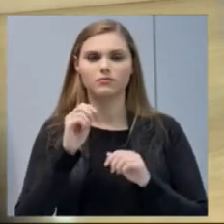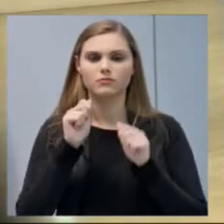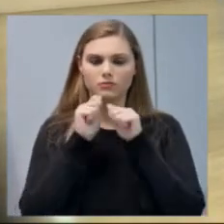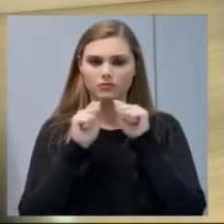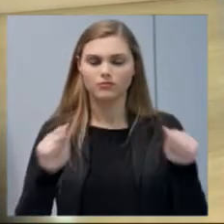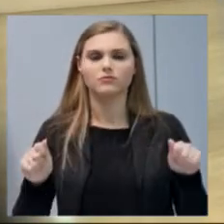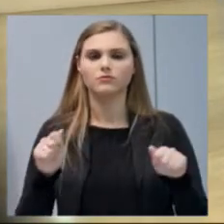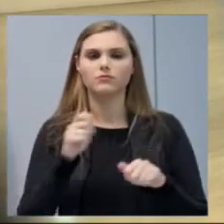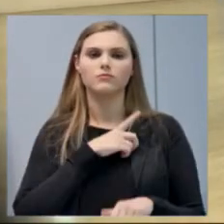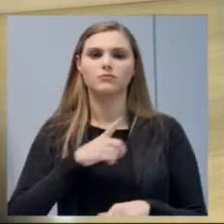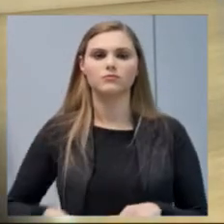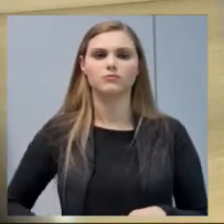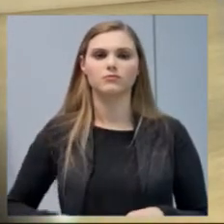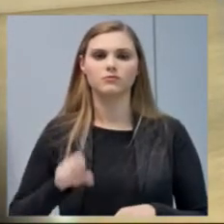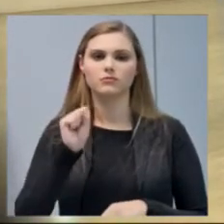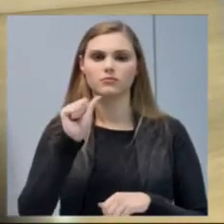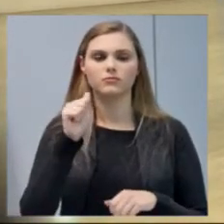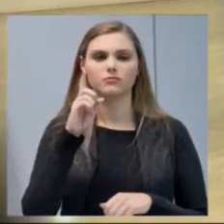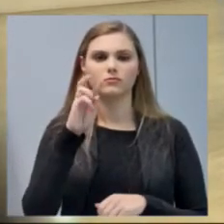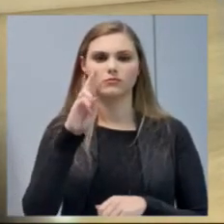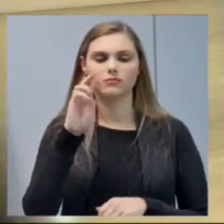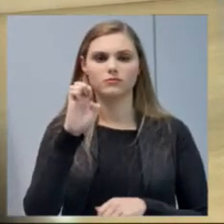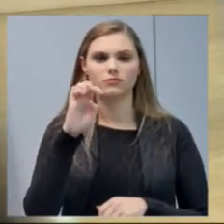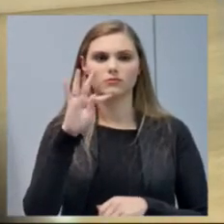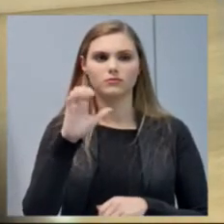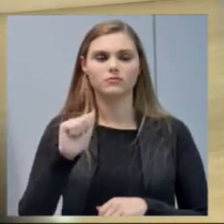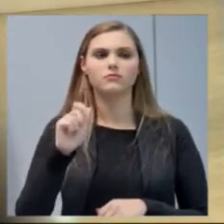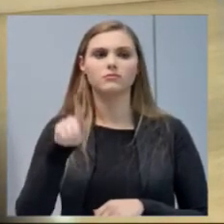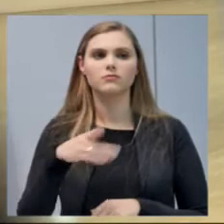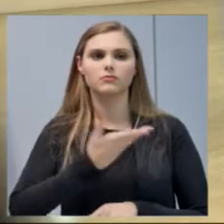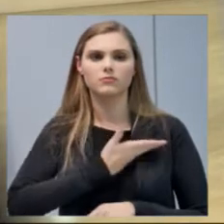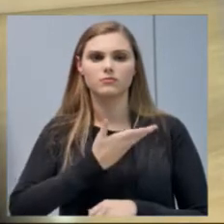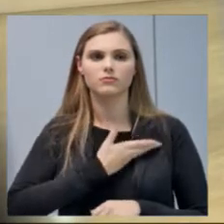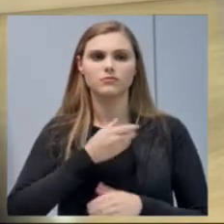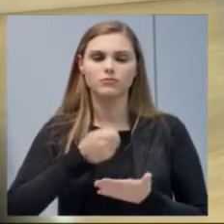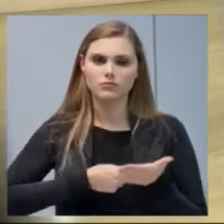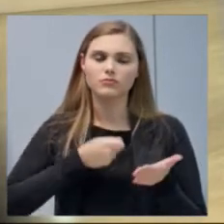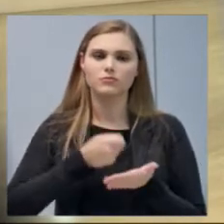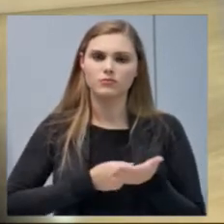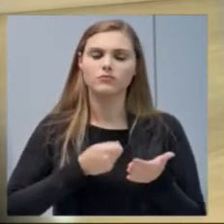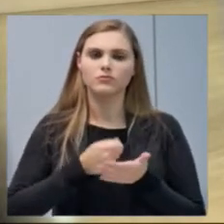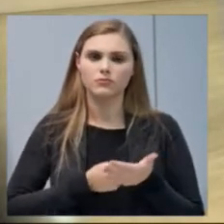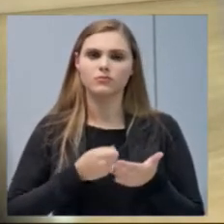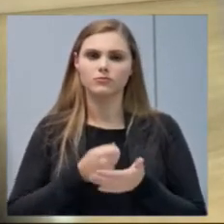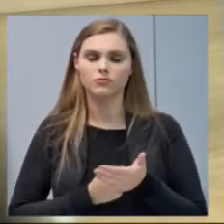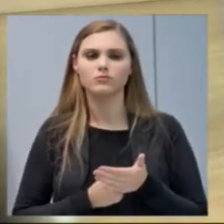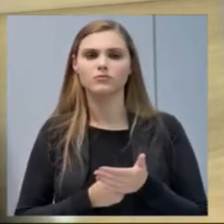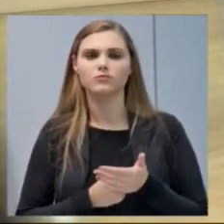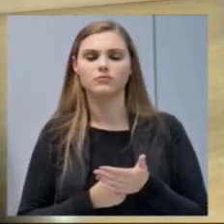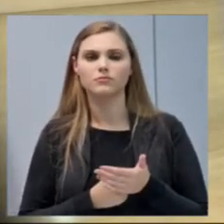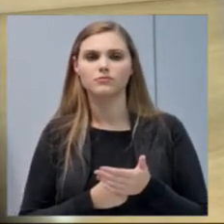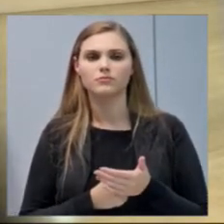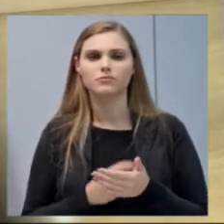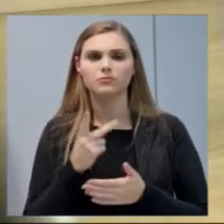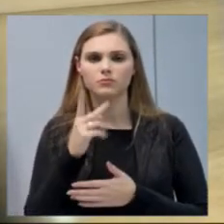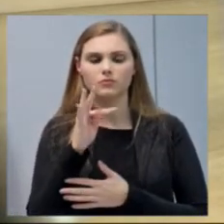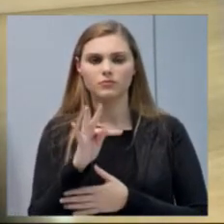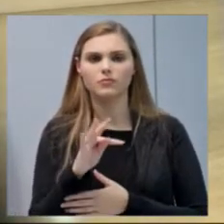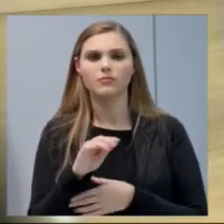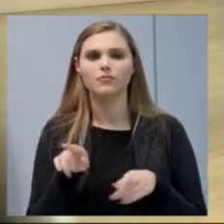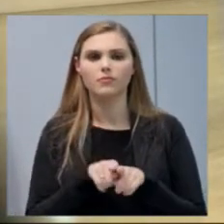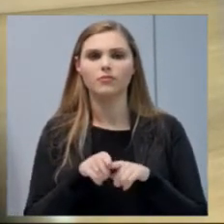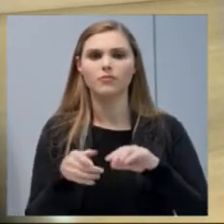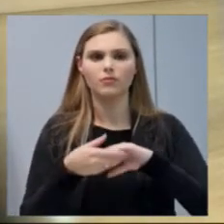um grande parceiro também na luta da classe trabalhadora, enfim, do Partido dos Trabalhadores. Cumprimentar o Lauri, Francio,